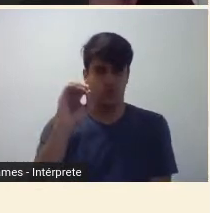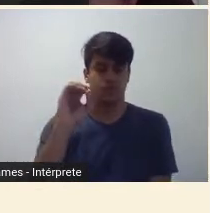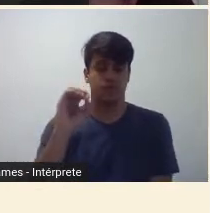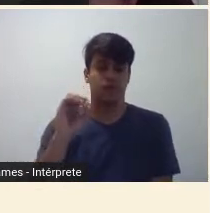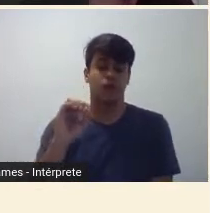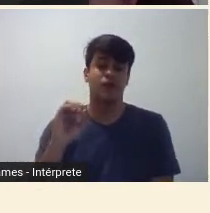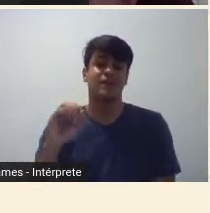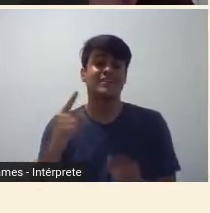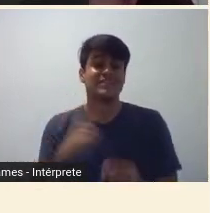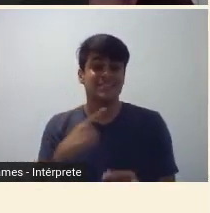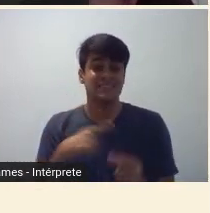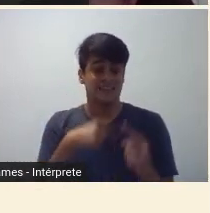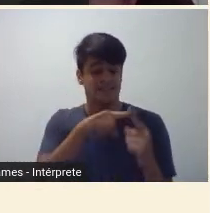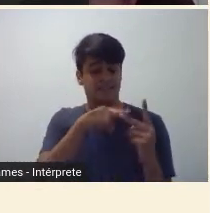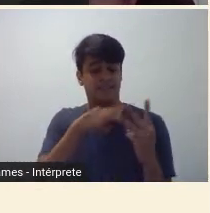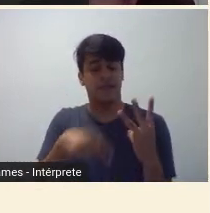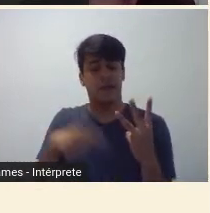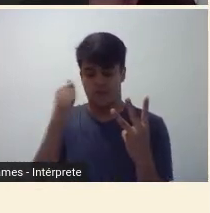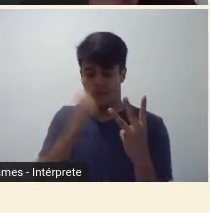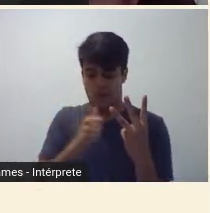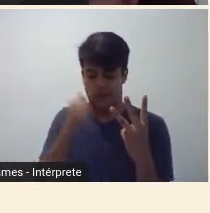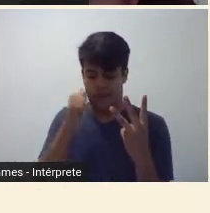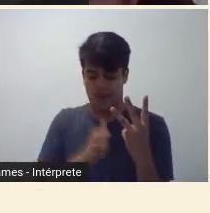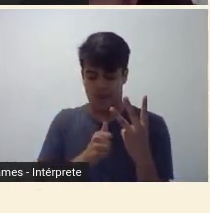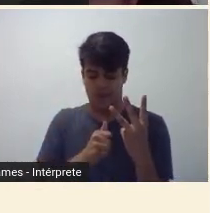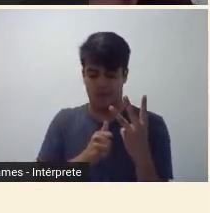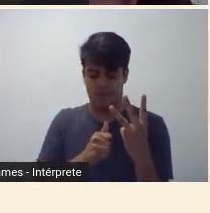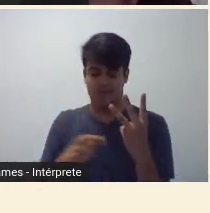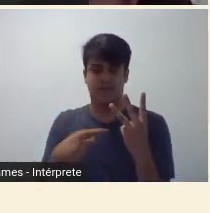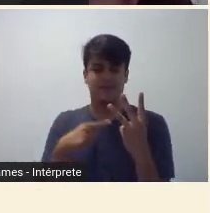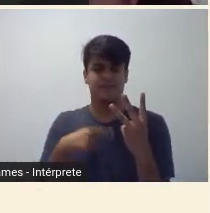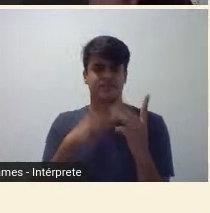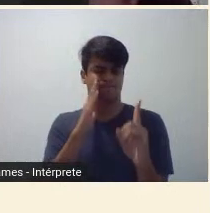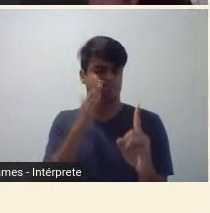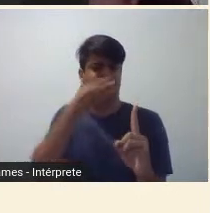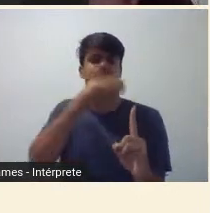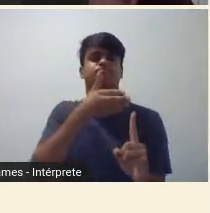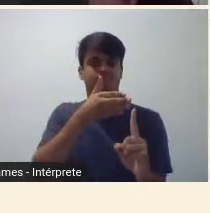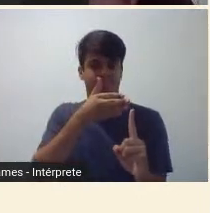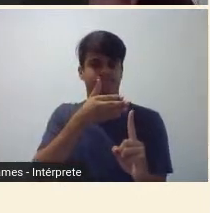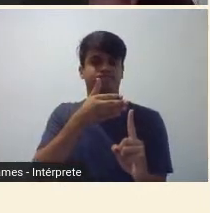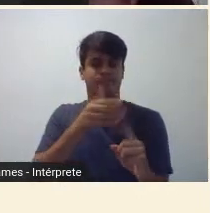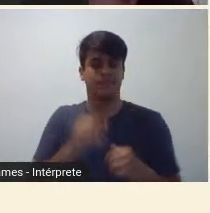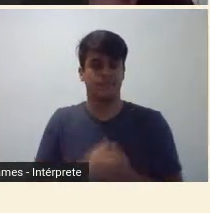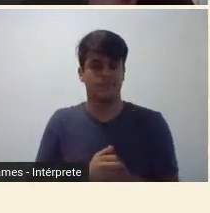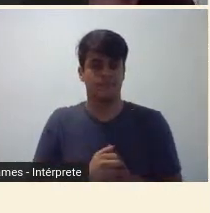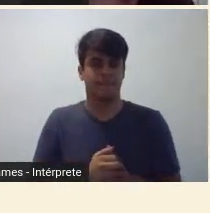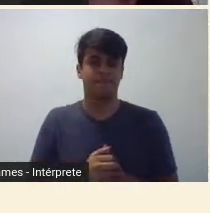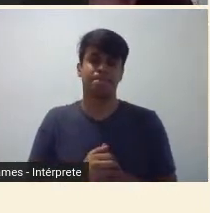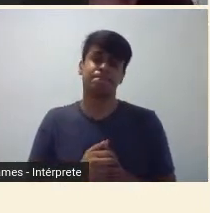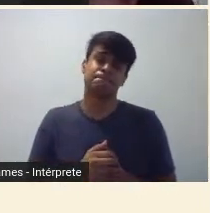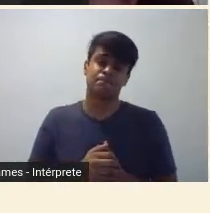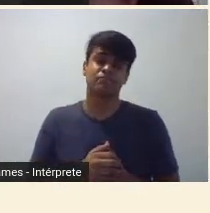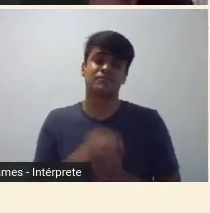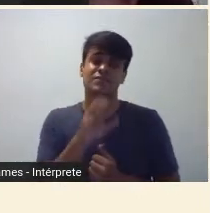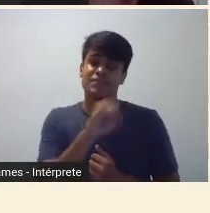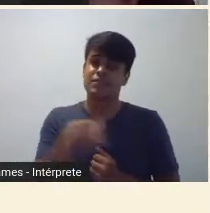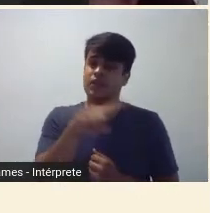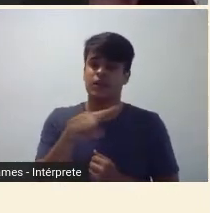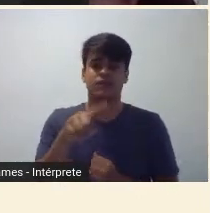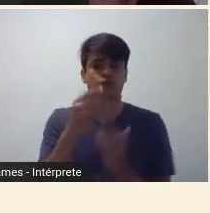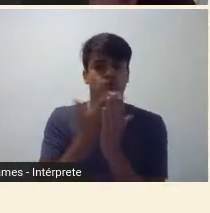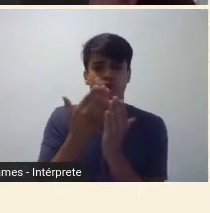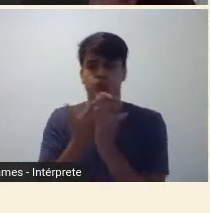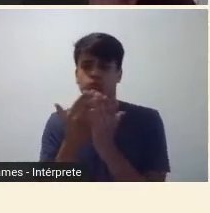presença de três mulheres com centralidade, né, nesse evento. Talvez, quem não é estudioso se